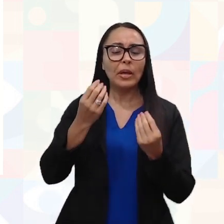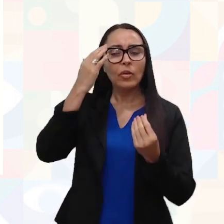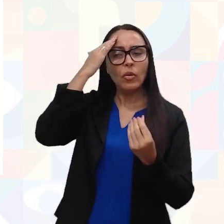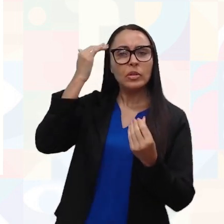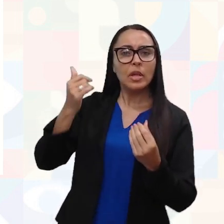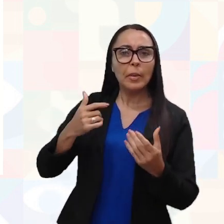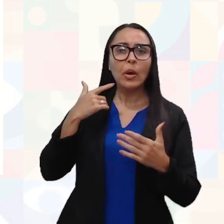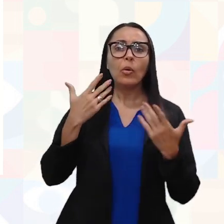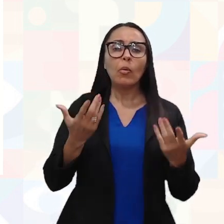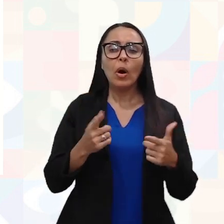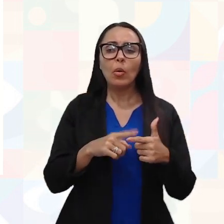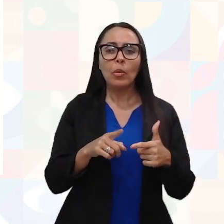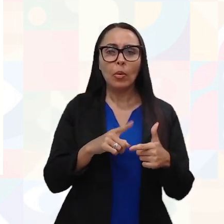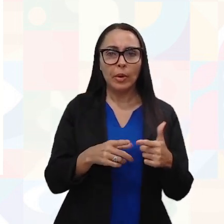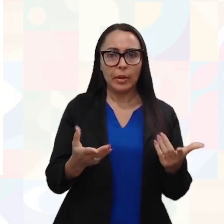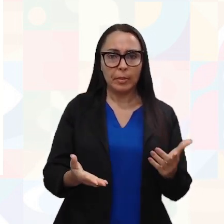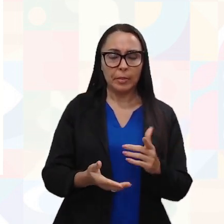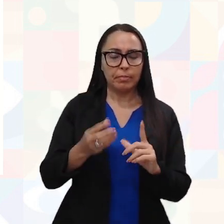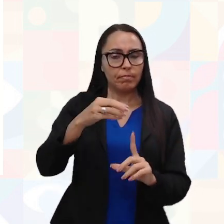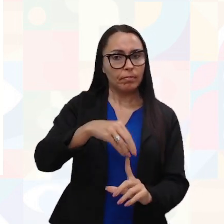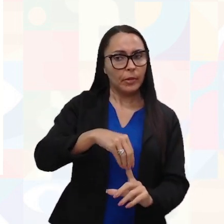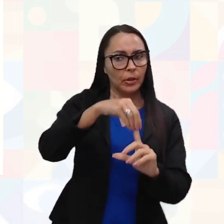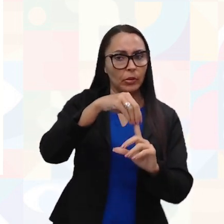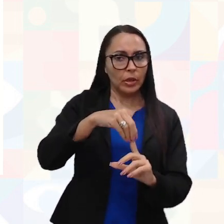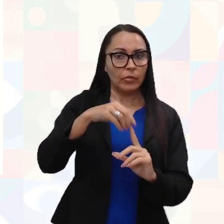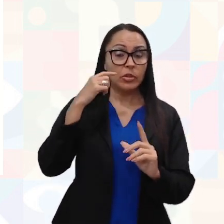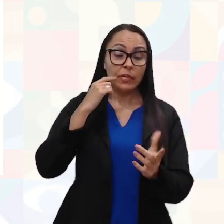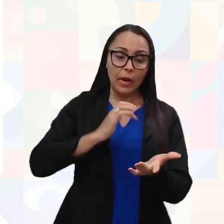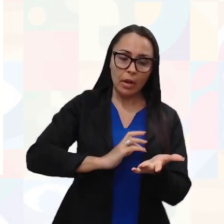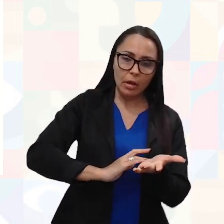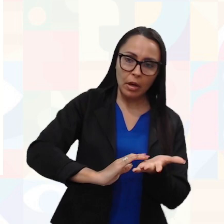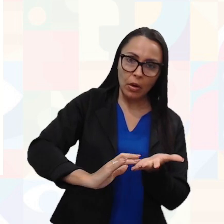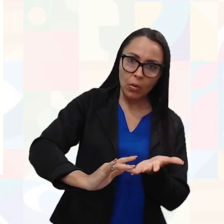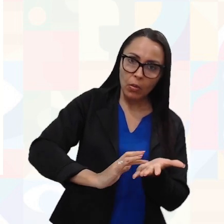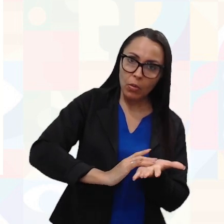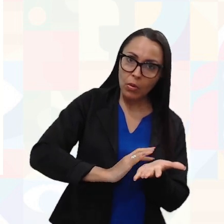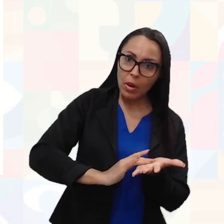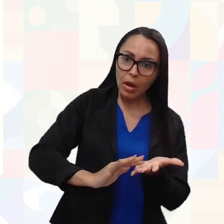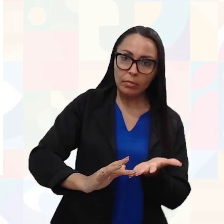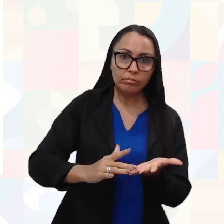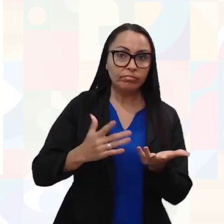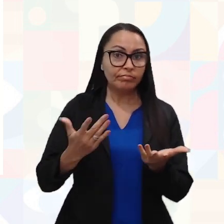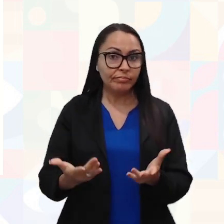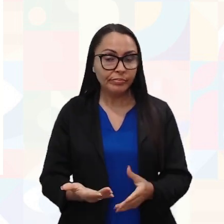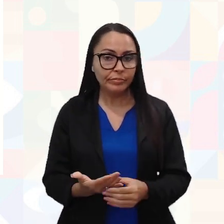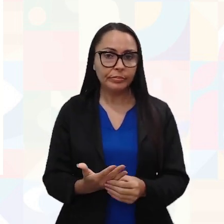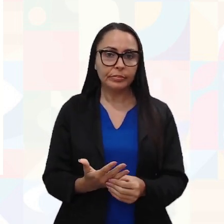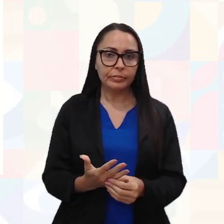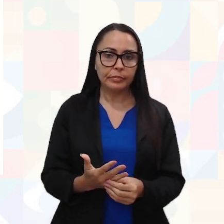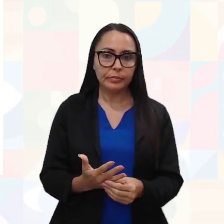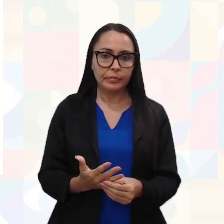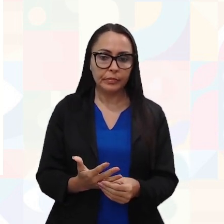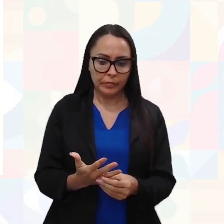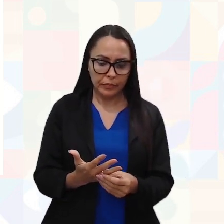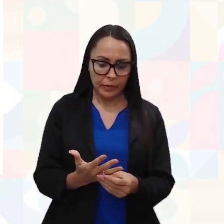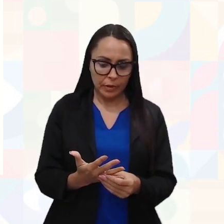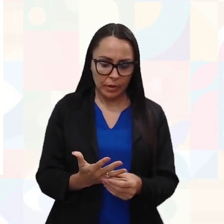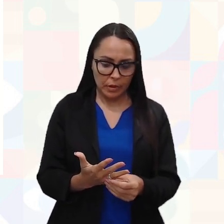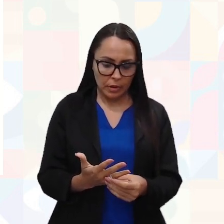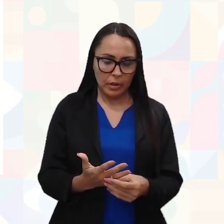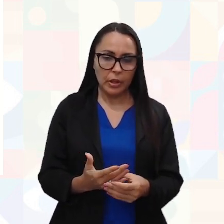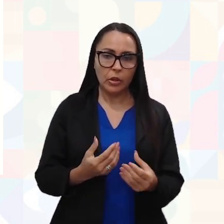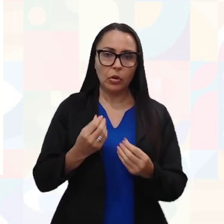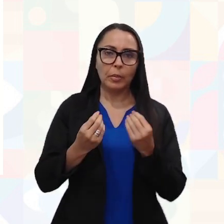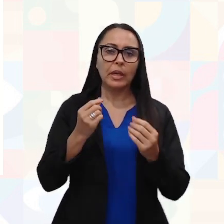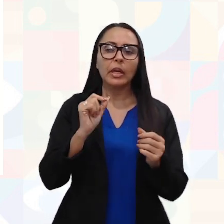qual problema eu devo priorizar? Você vai calcular o grau crítico desse problema, tá? E como é